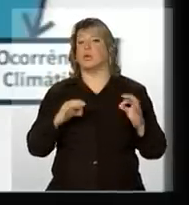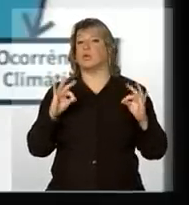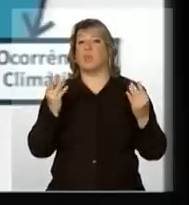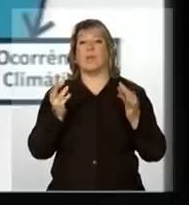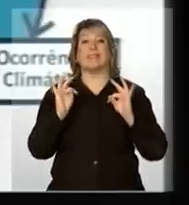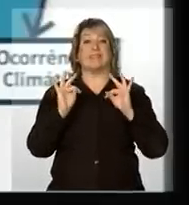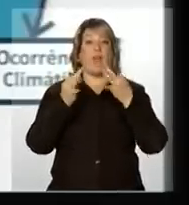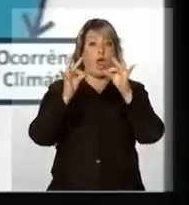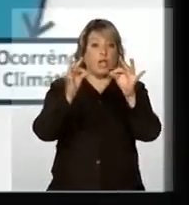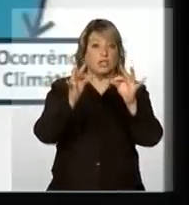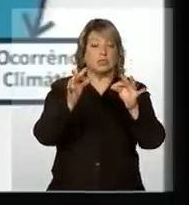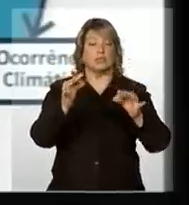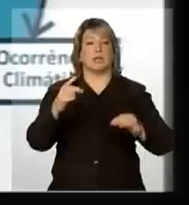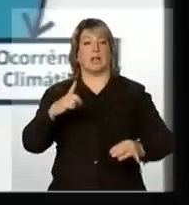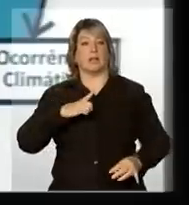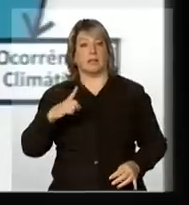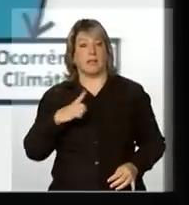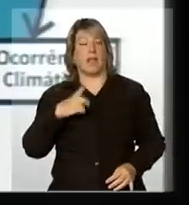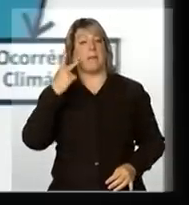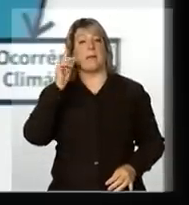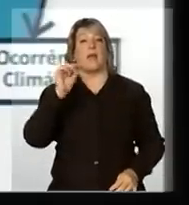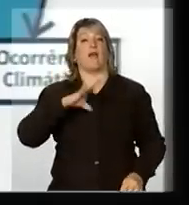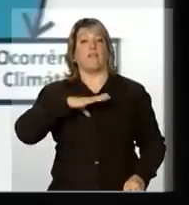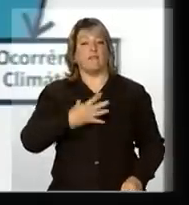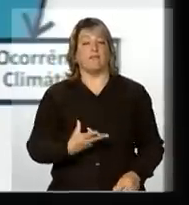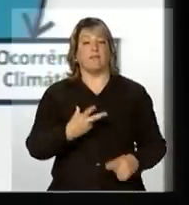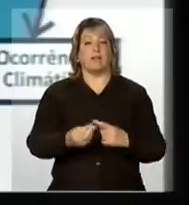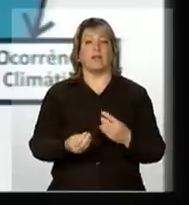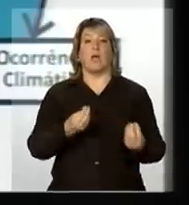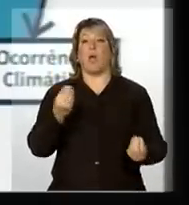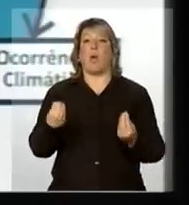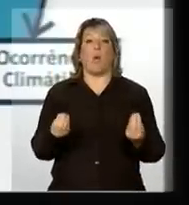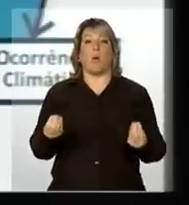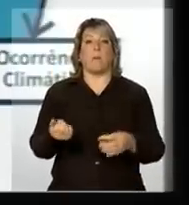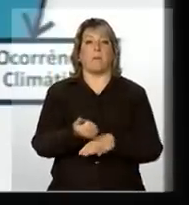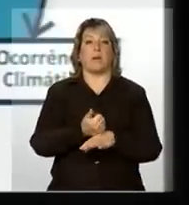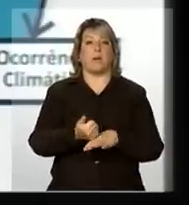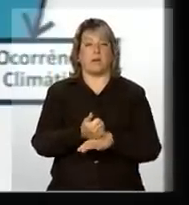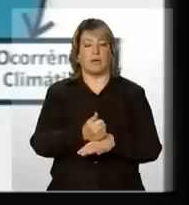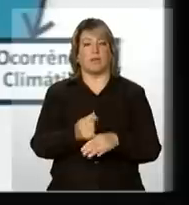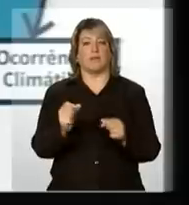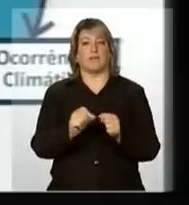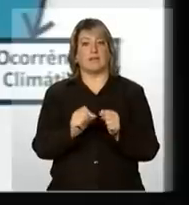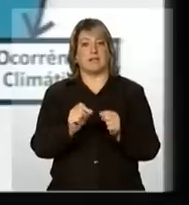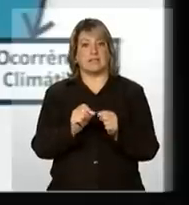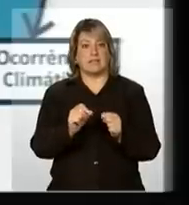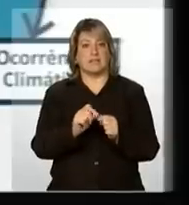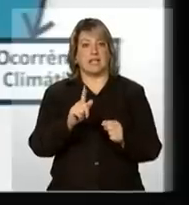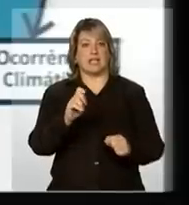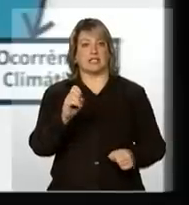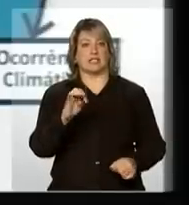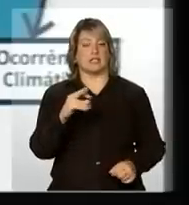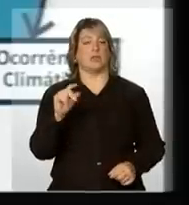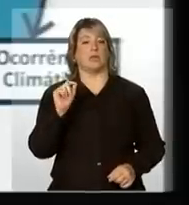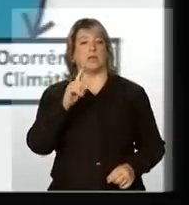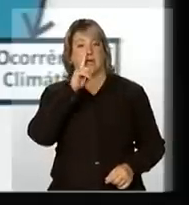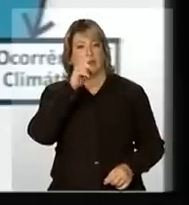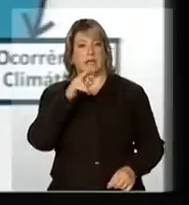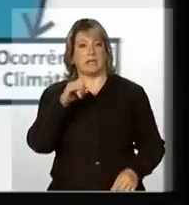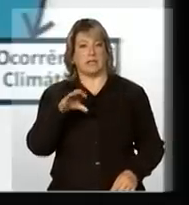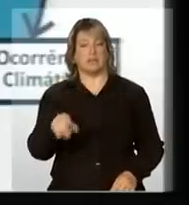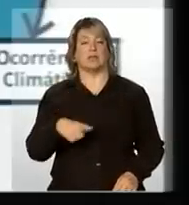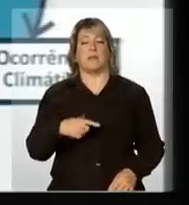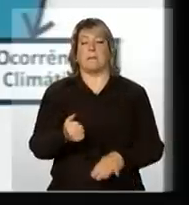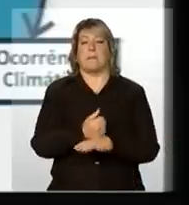tecnológicos existentes para enfrentar da melhor maneira, para fazer gestão de risco e resposta de desastres naturais